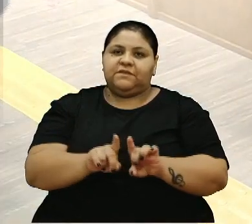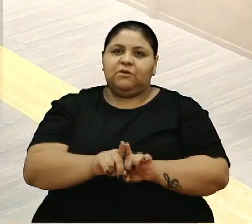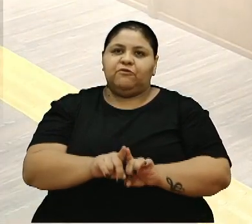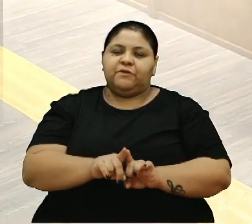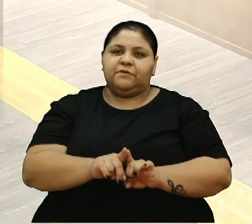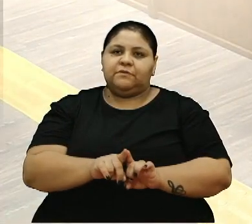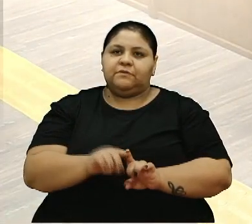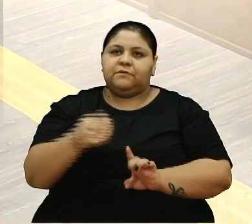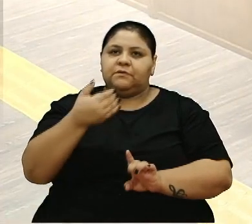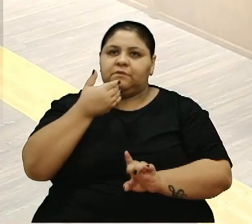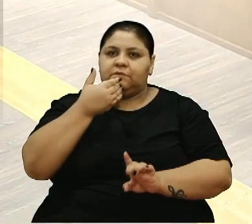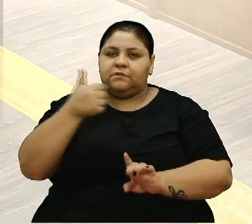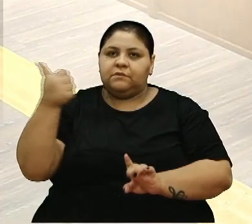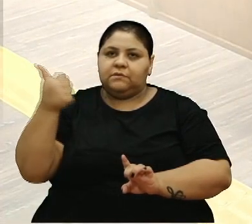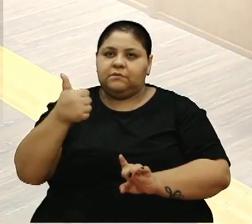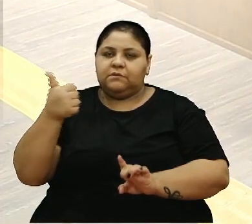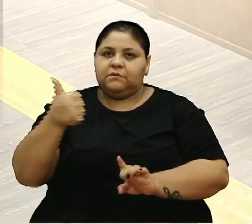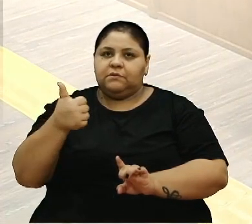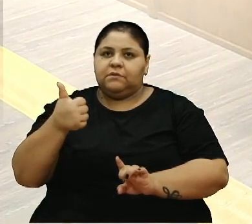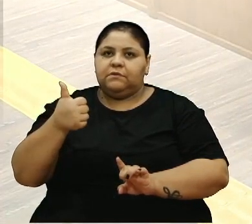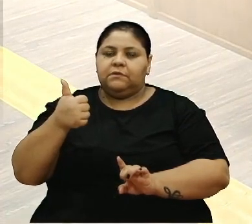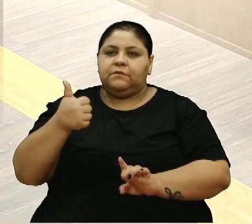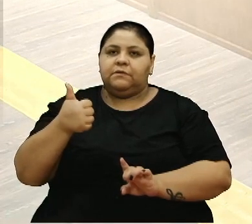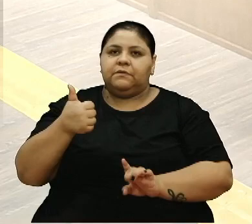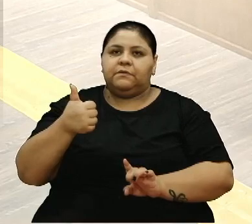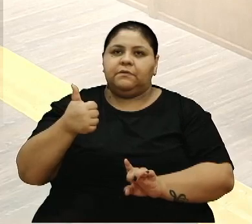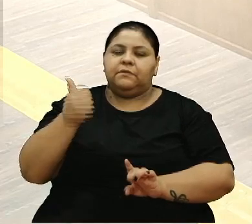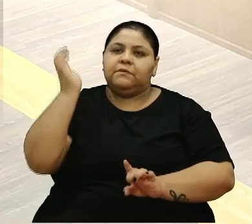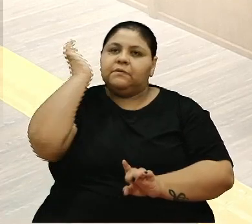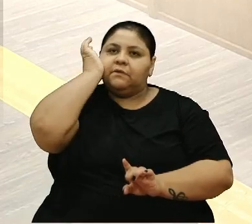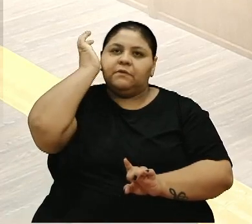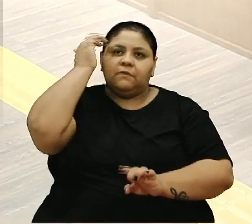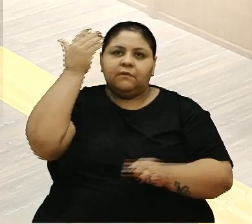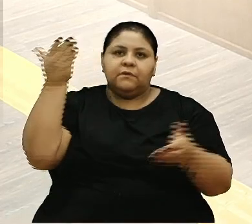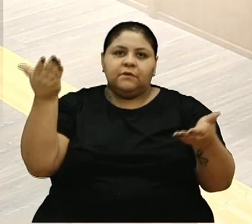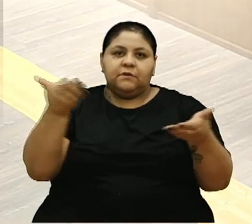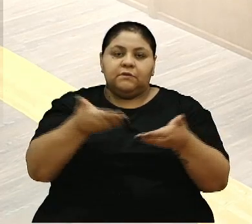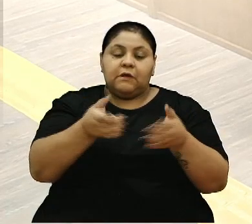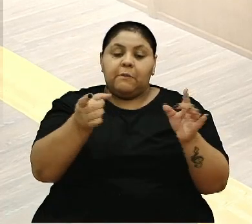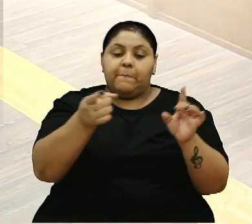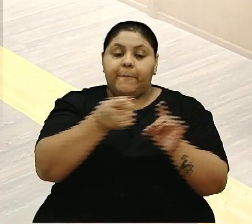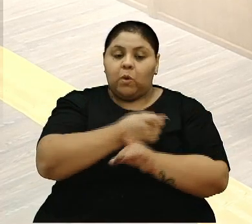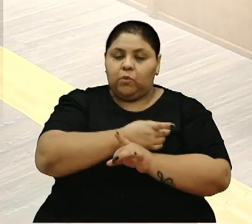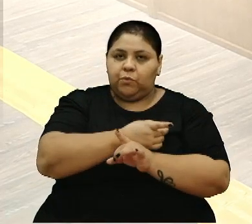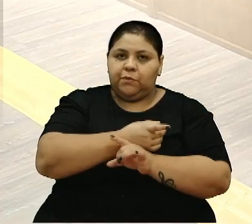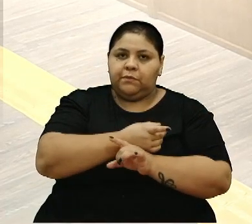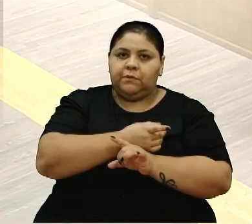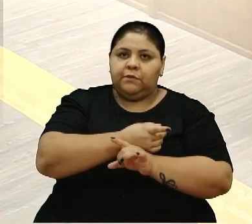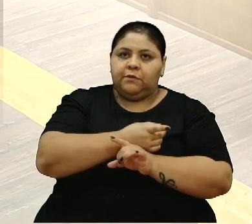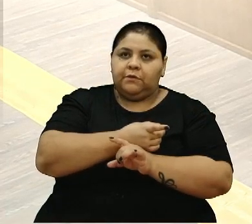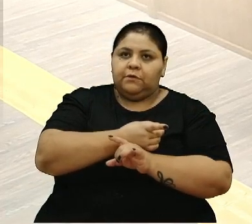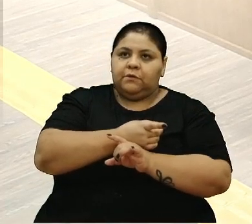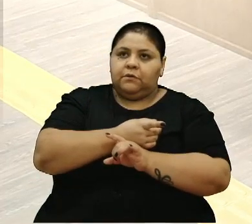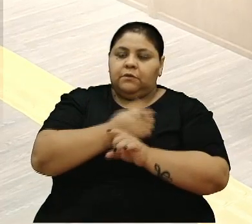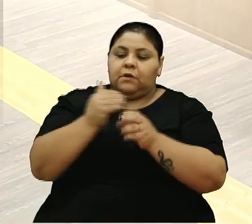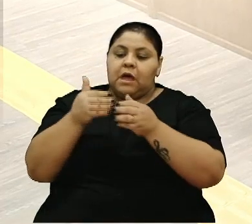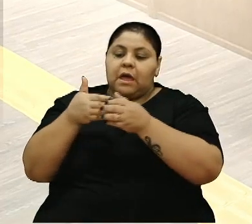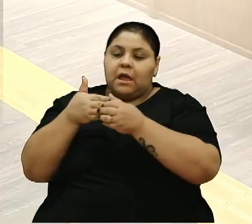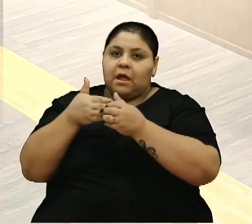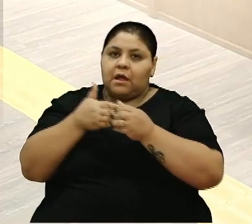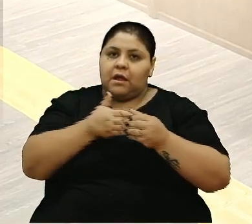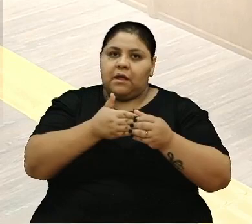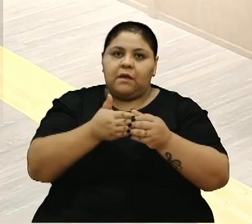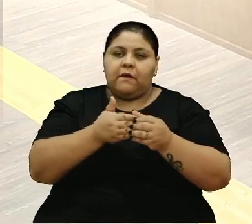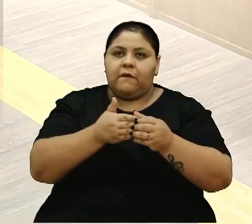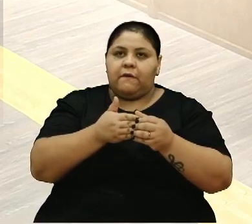Eu solicito ao primeiro secretário, vereador Felipe Grêmio Maier, que já está posicionado, que acompanhe então a